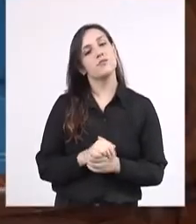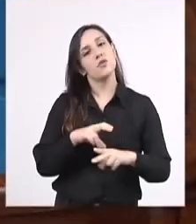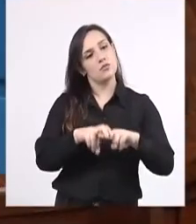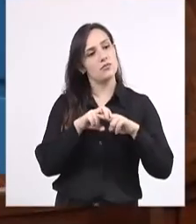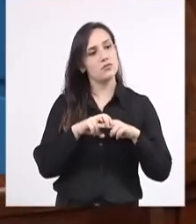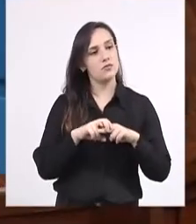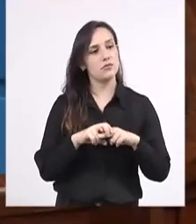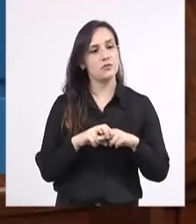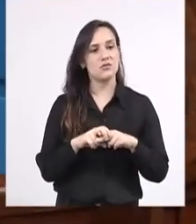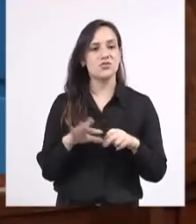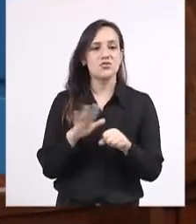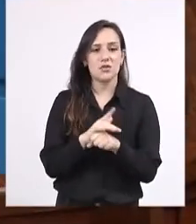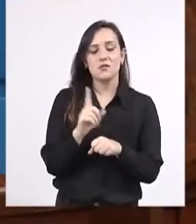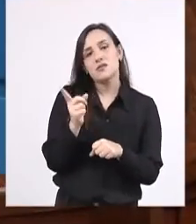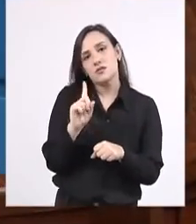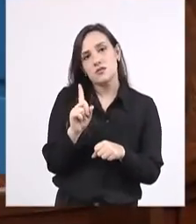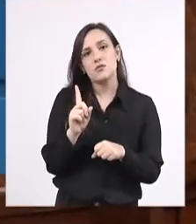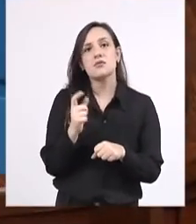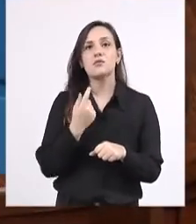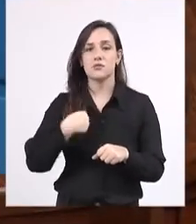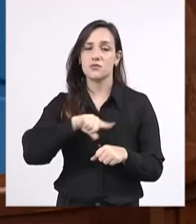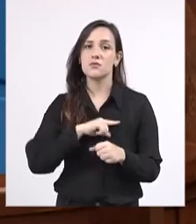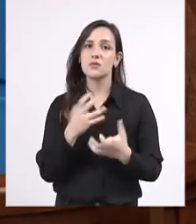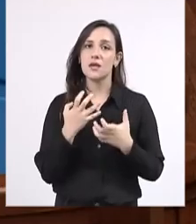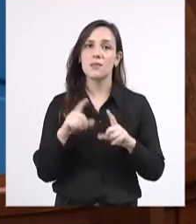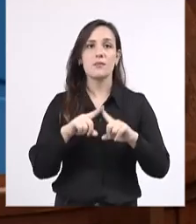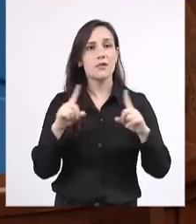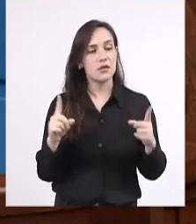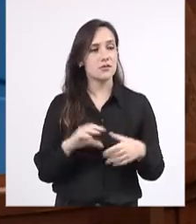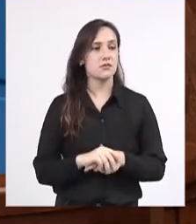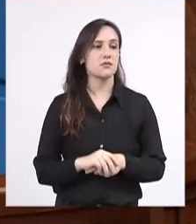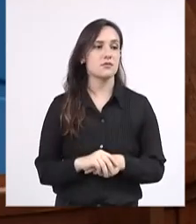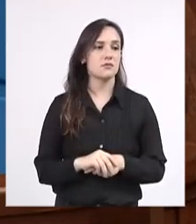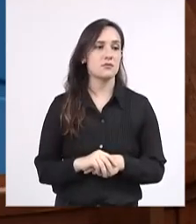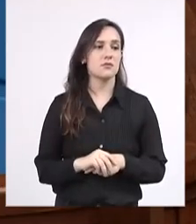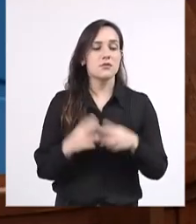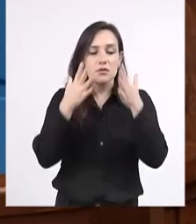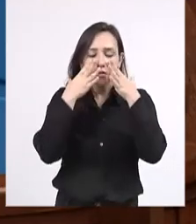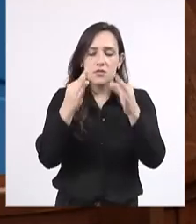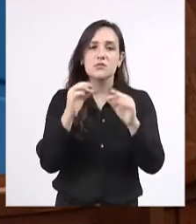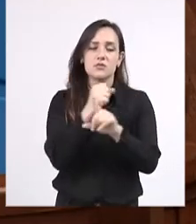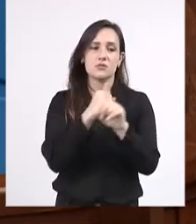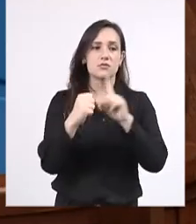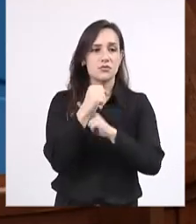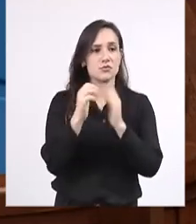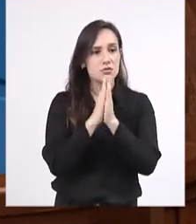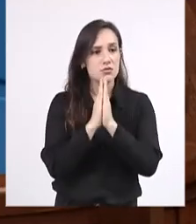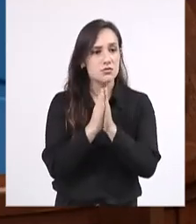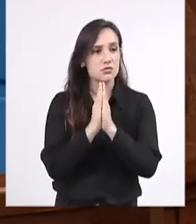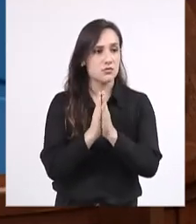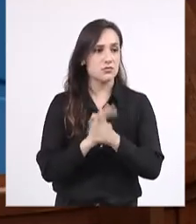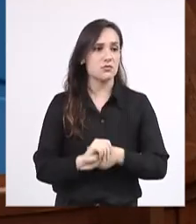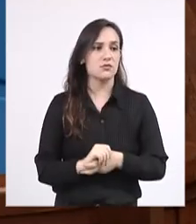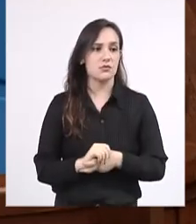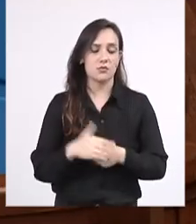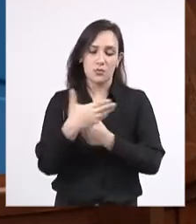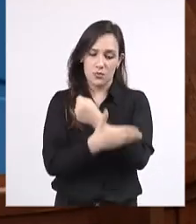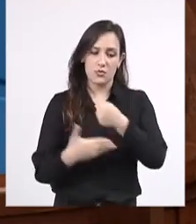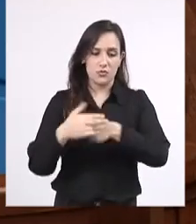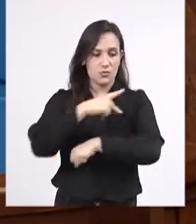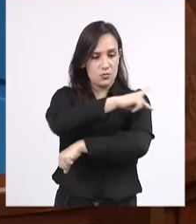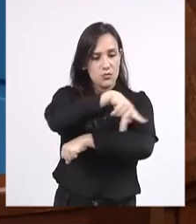não está tão lotado quanto gostaríamos. Mas que os senhores deputados ouçam a voz da sociedade e protejam esse